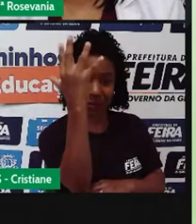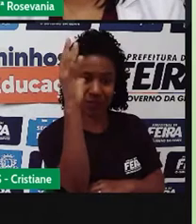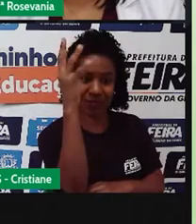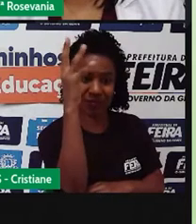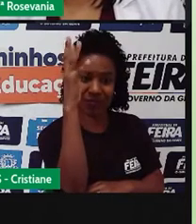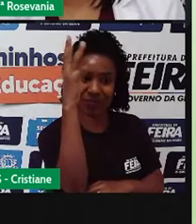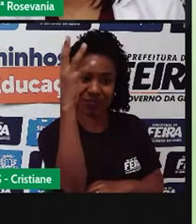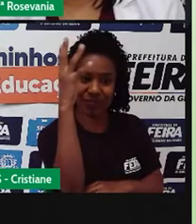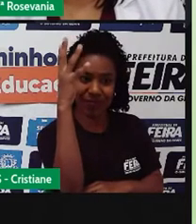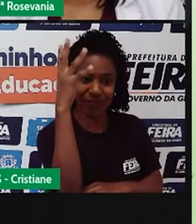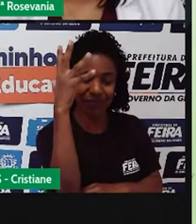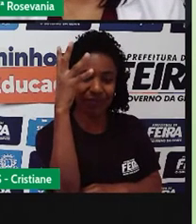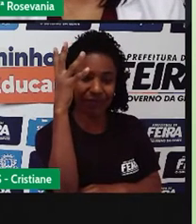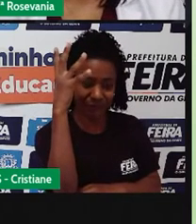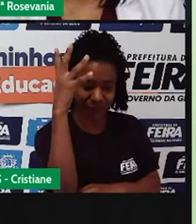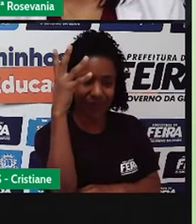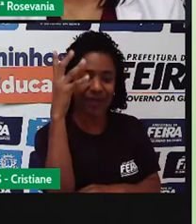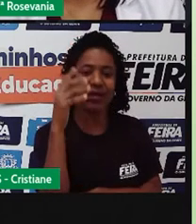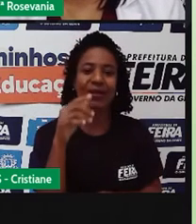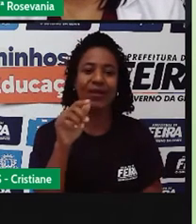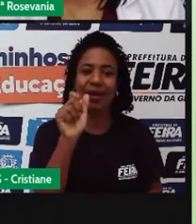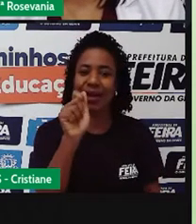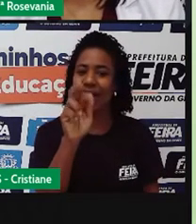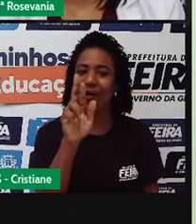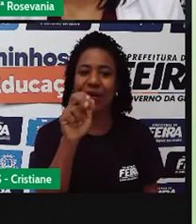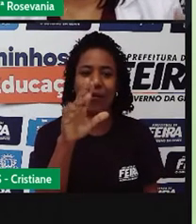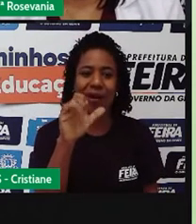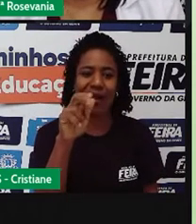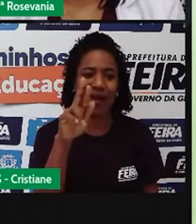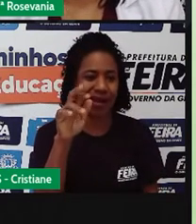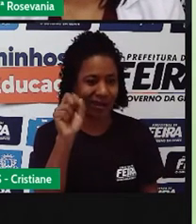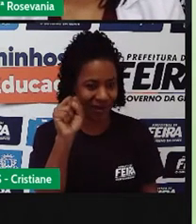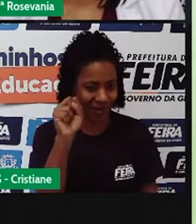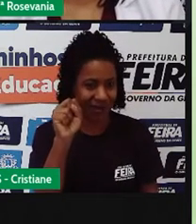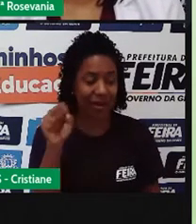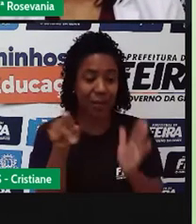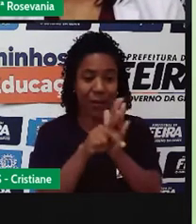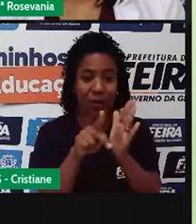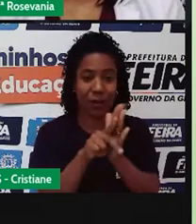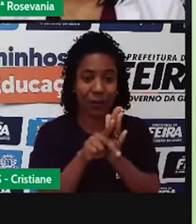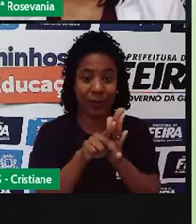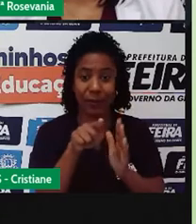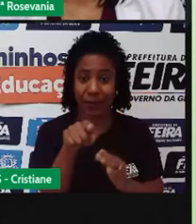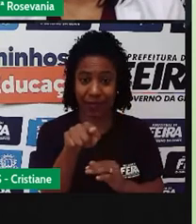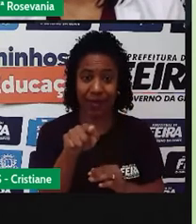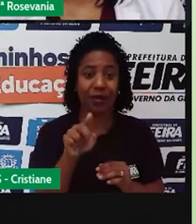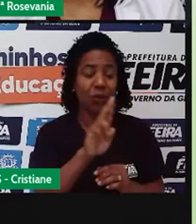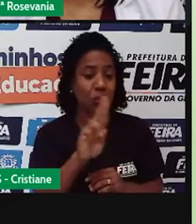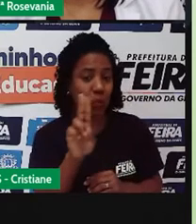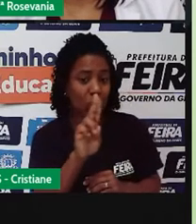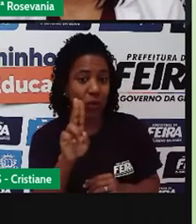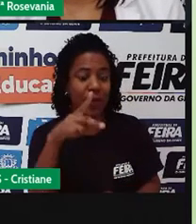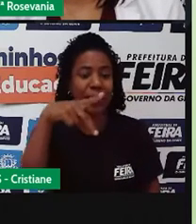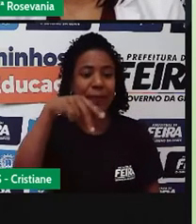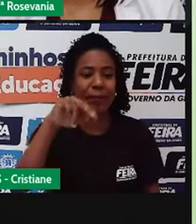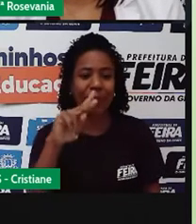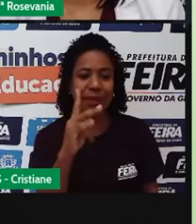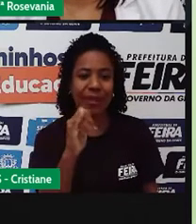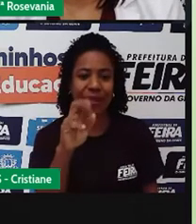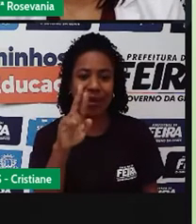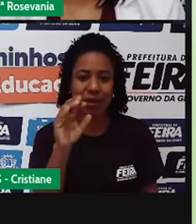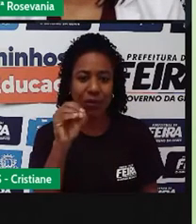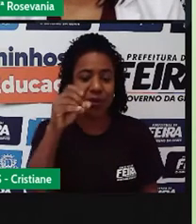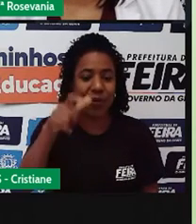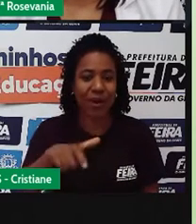Paraná, o Pinheiro Araucária, Pinheiro Brasileiro, são, né, as vegetações, são as denominações que a gente dá, né, das